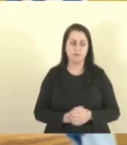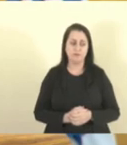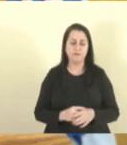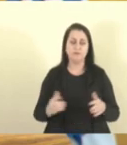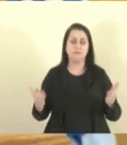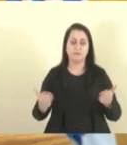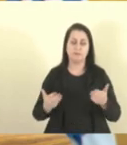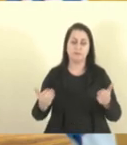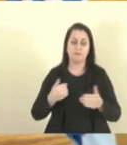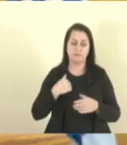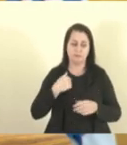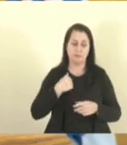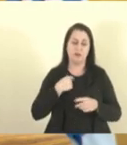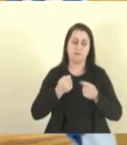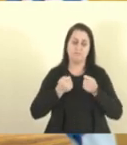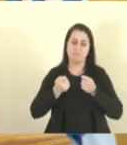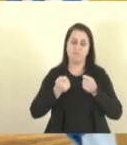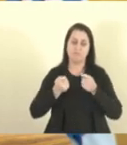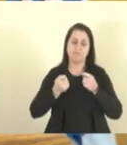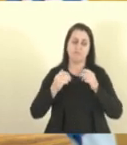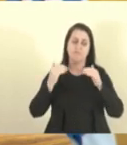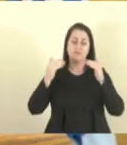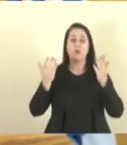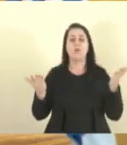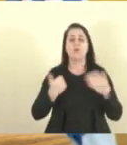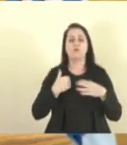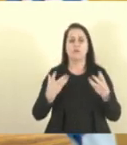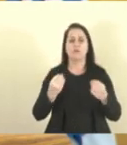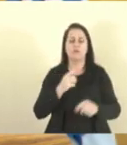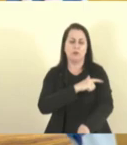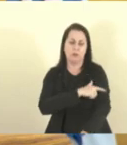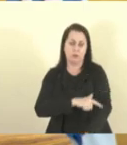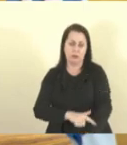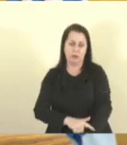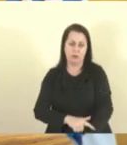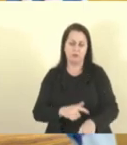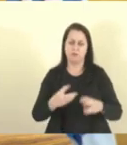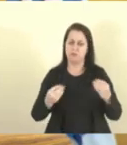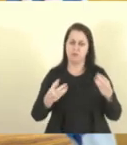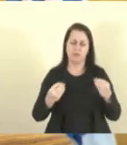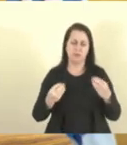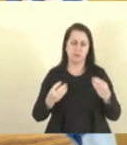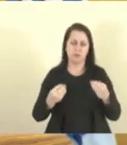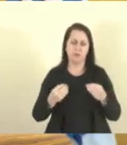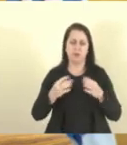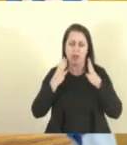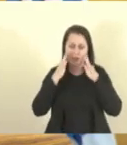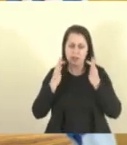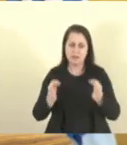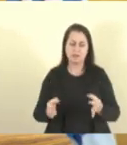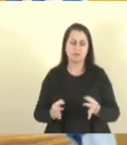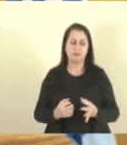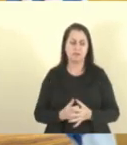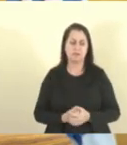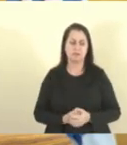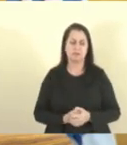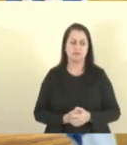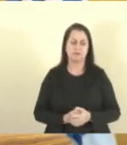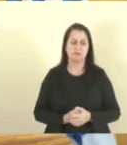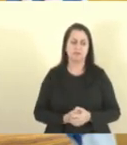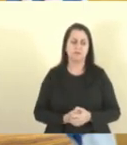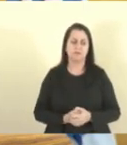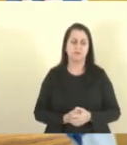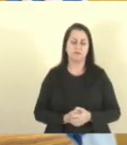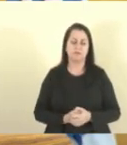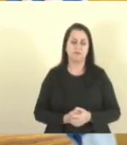dosando, hoje, você vê que hoje, eu fui muito educado, fui muito, assim, atencioso, fui muito,